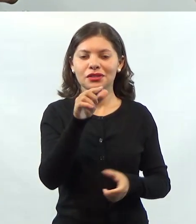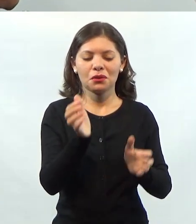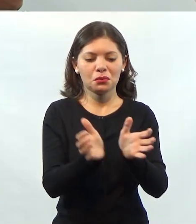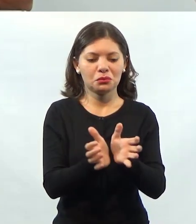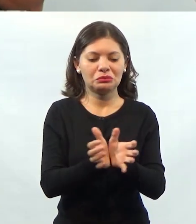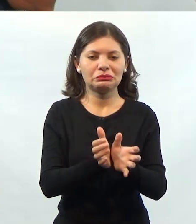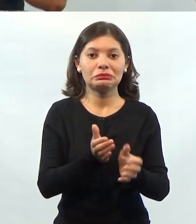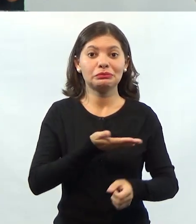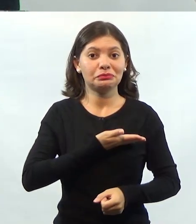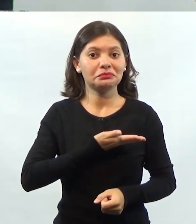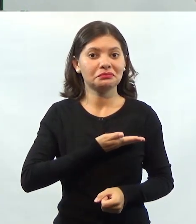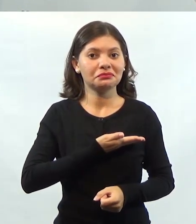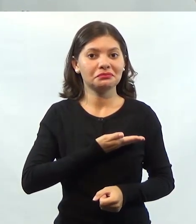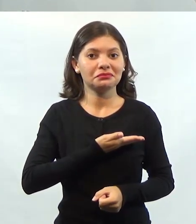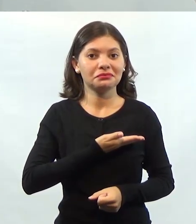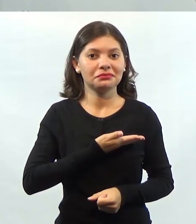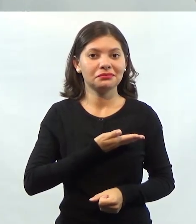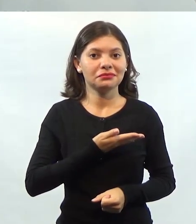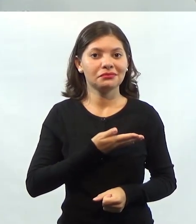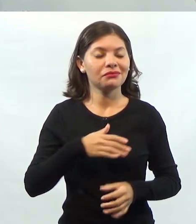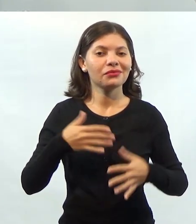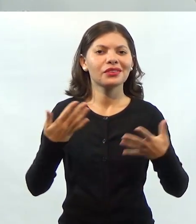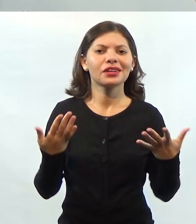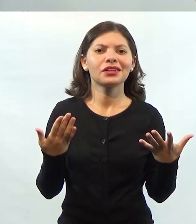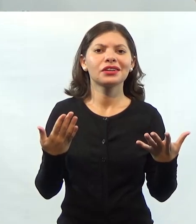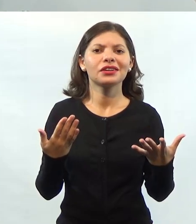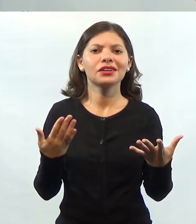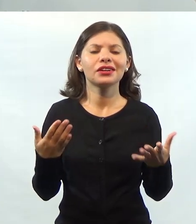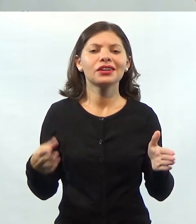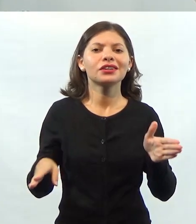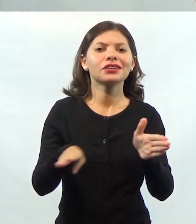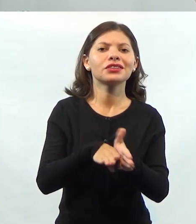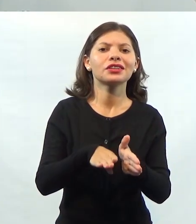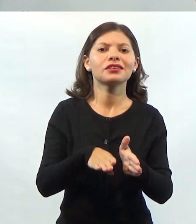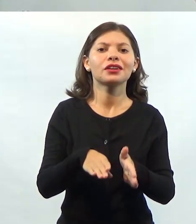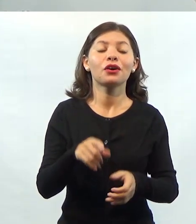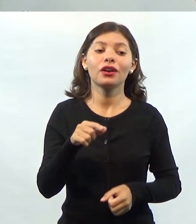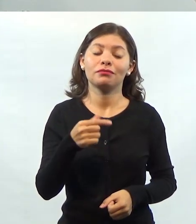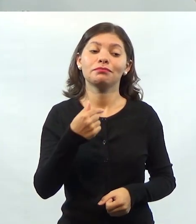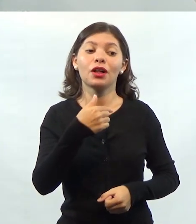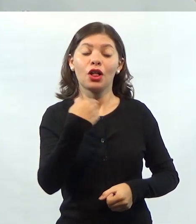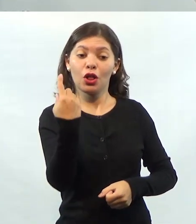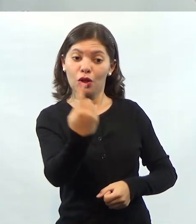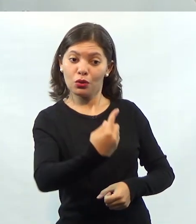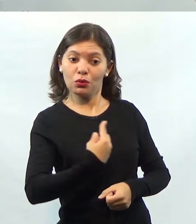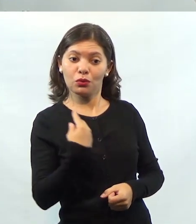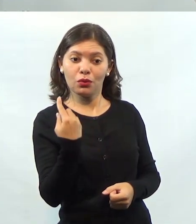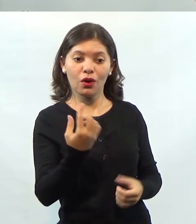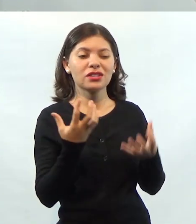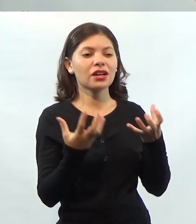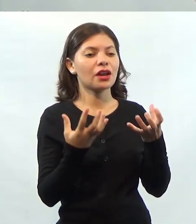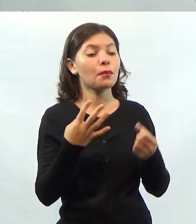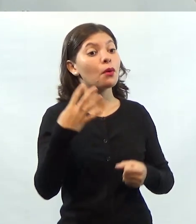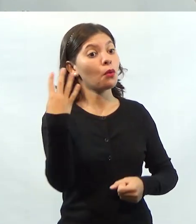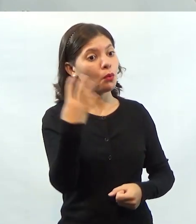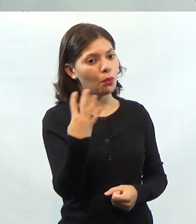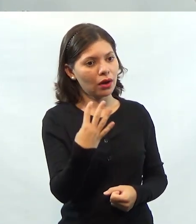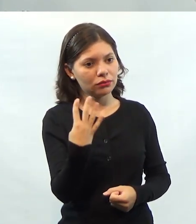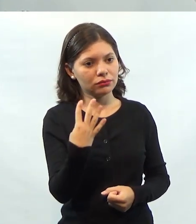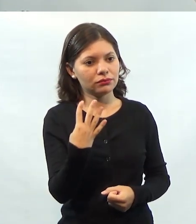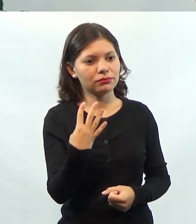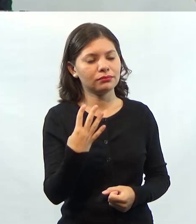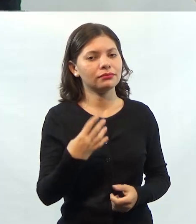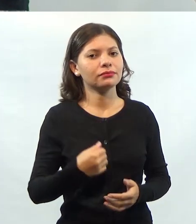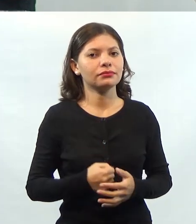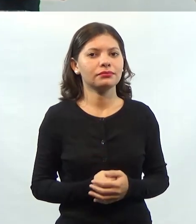um grupo de amigos, e aí, eles chegam lá e falam assim, olha, nós queremos quatro porções de